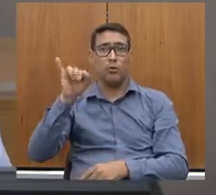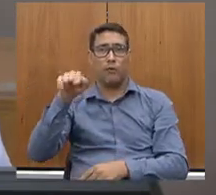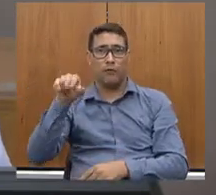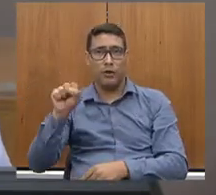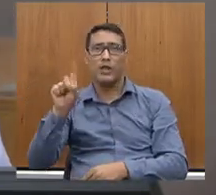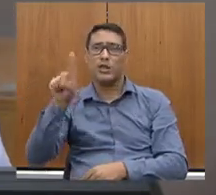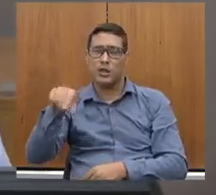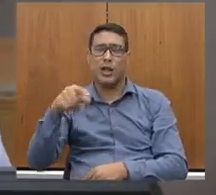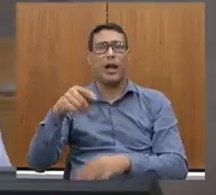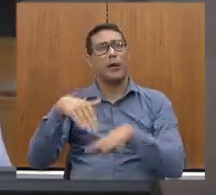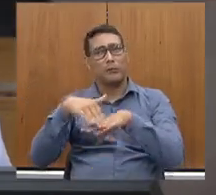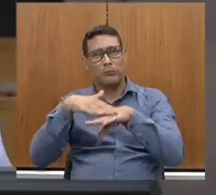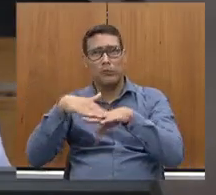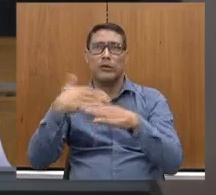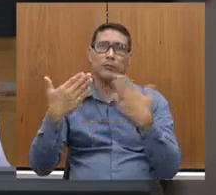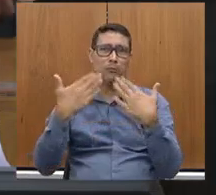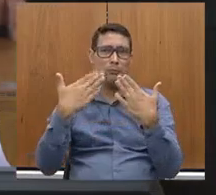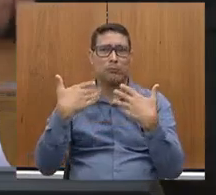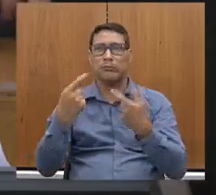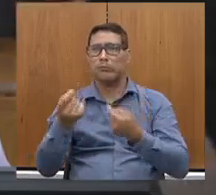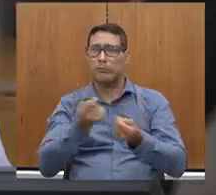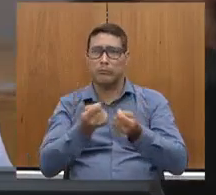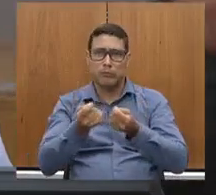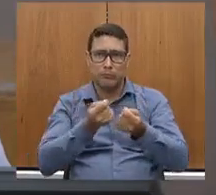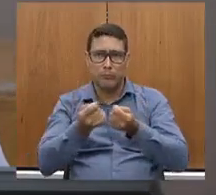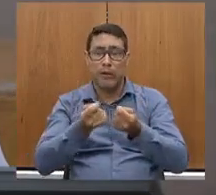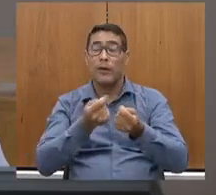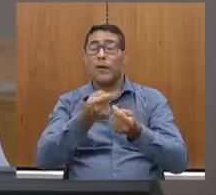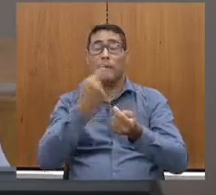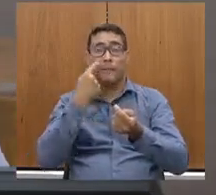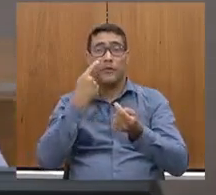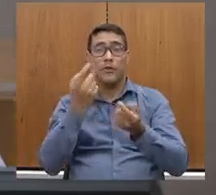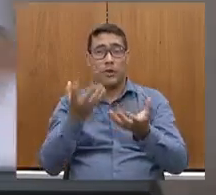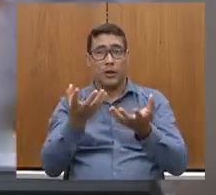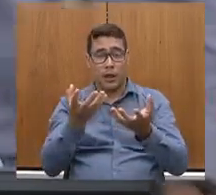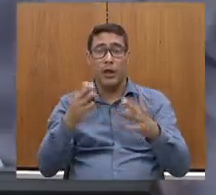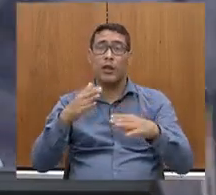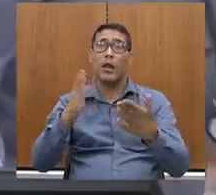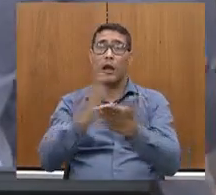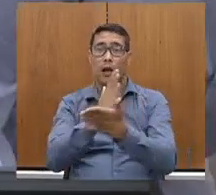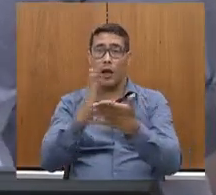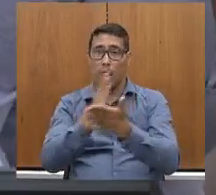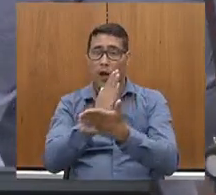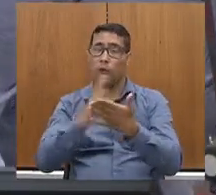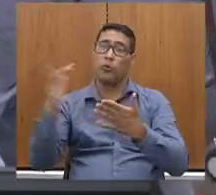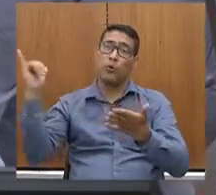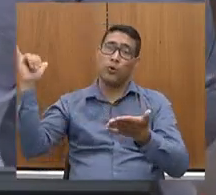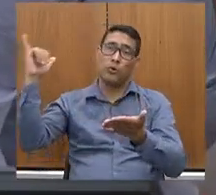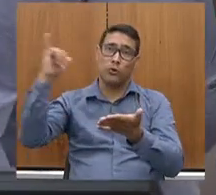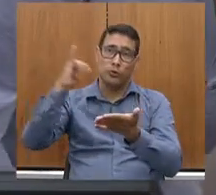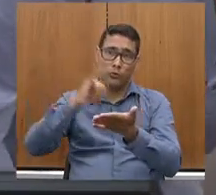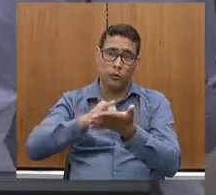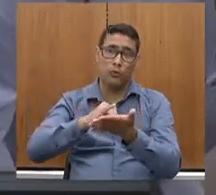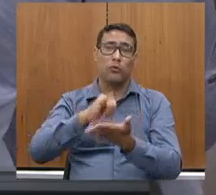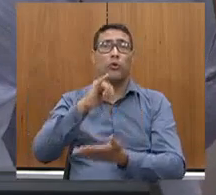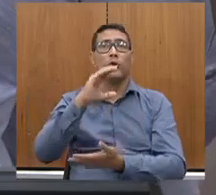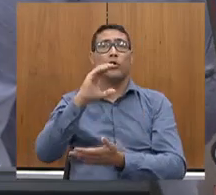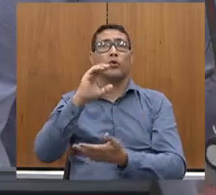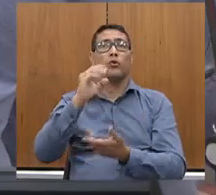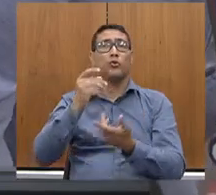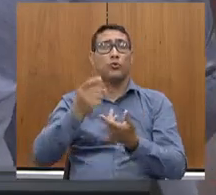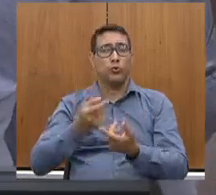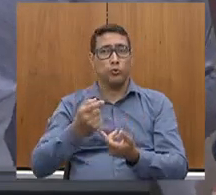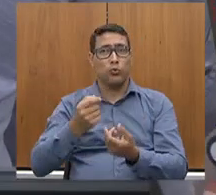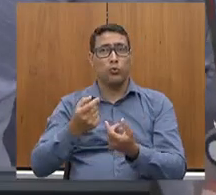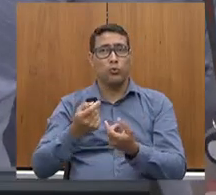gente espera lograr êxito para garantir que a Pampulha volte a operar alguns voos comerciais no aeroporto,